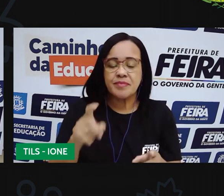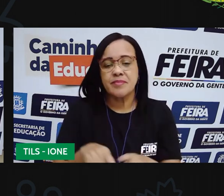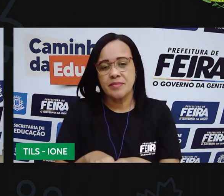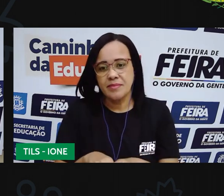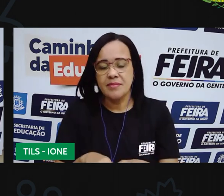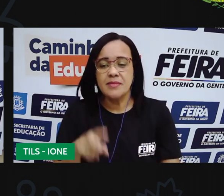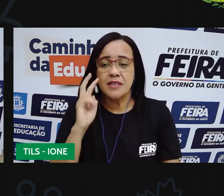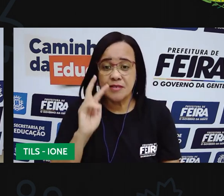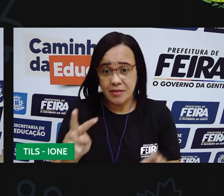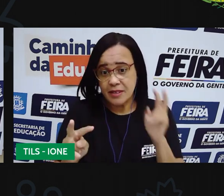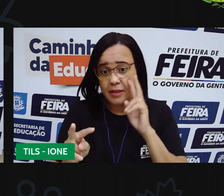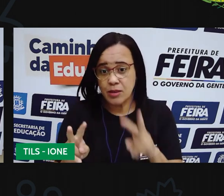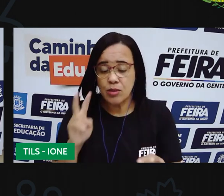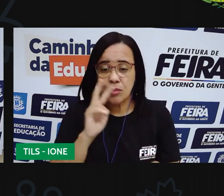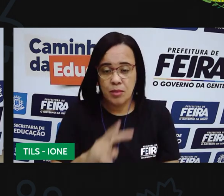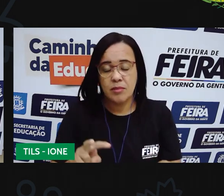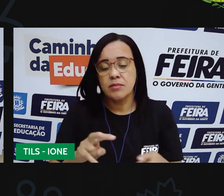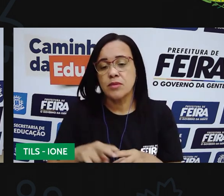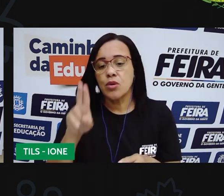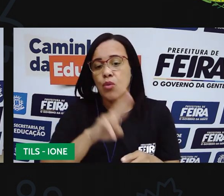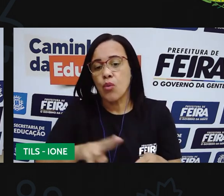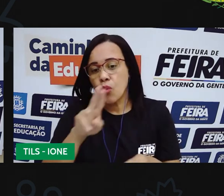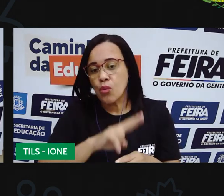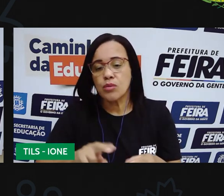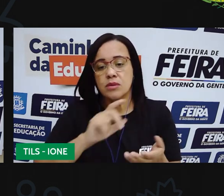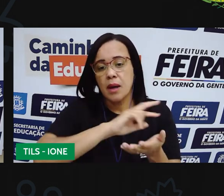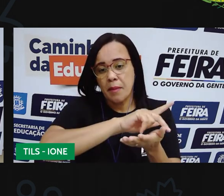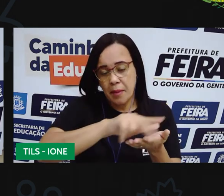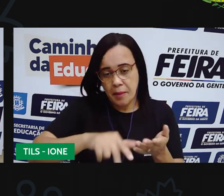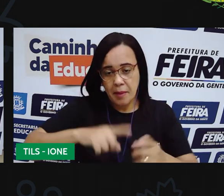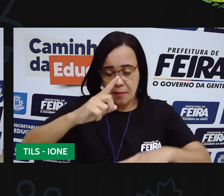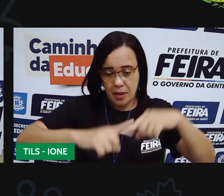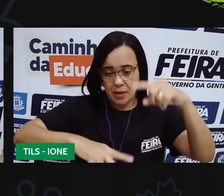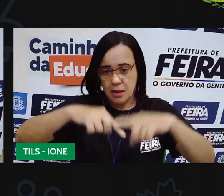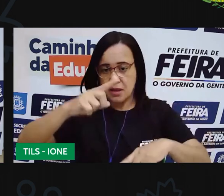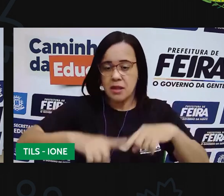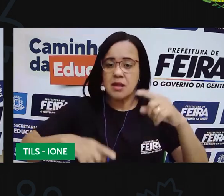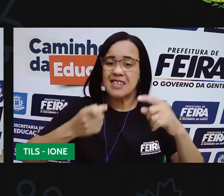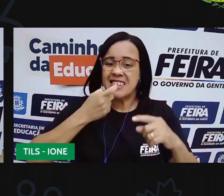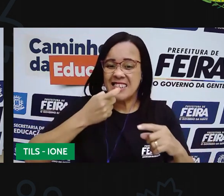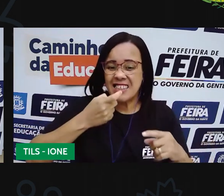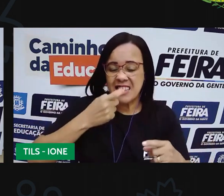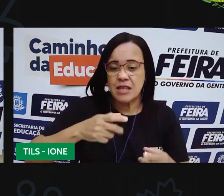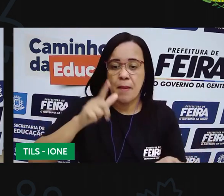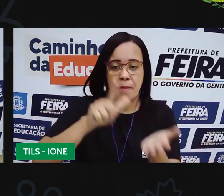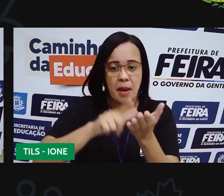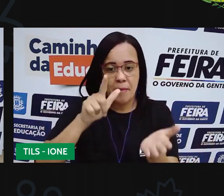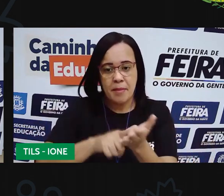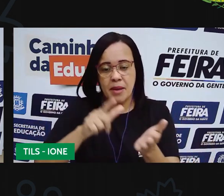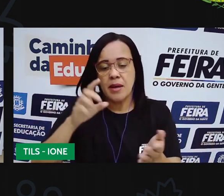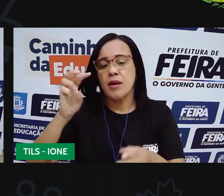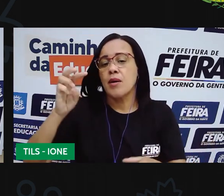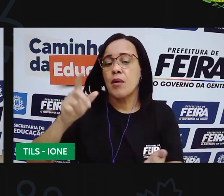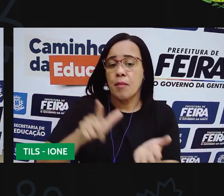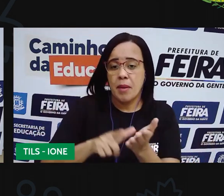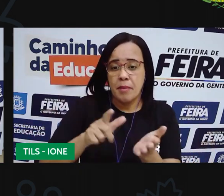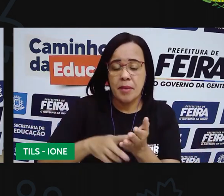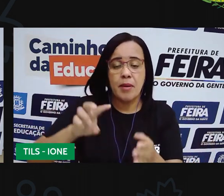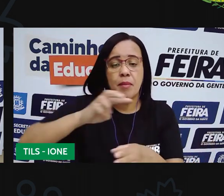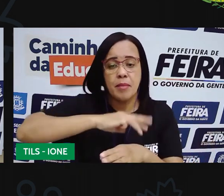ali que você pode utilizar materiais de plástico papel papelão ou EVA